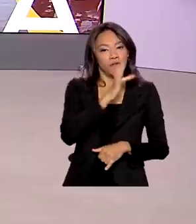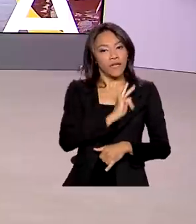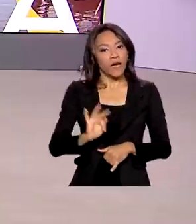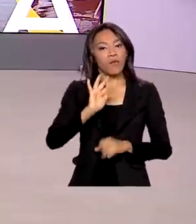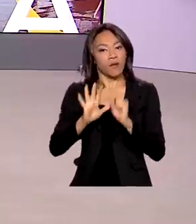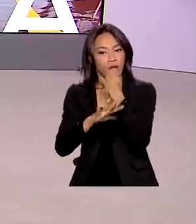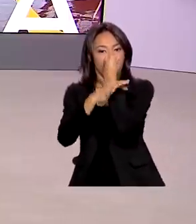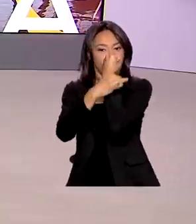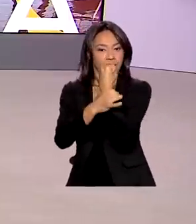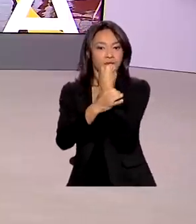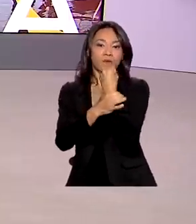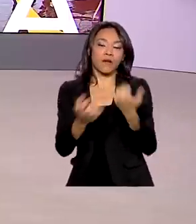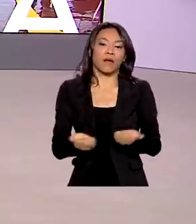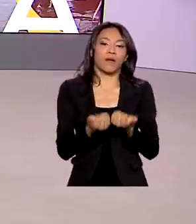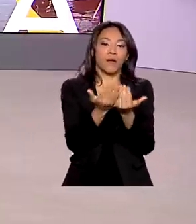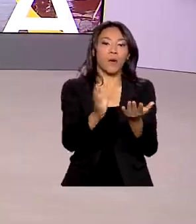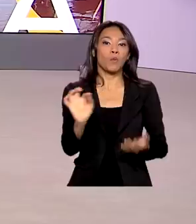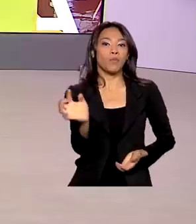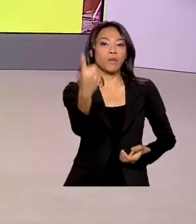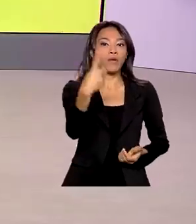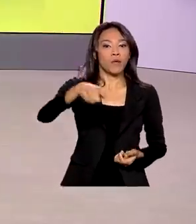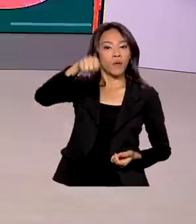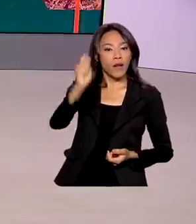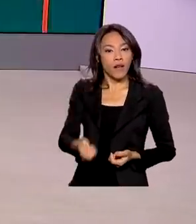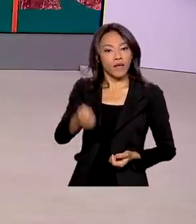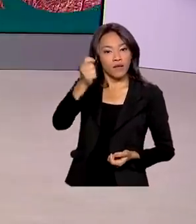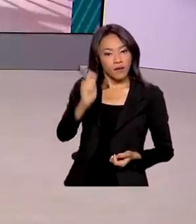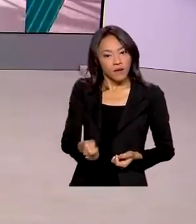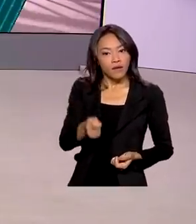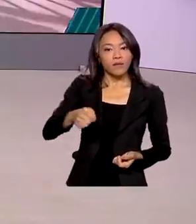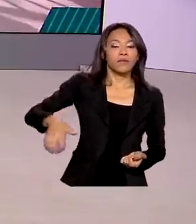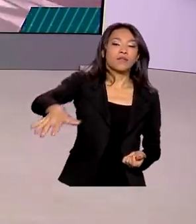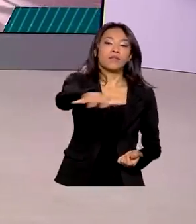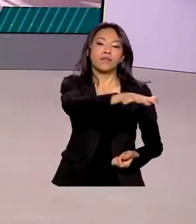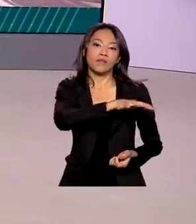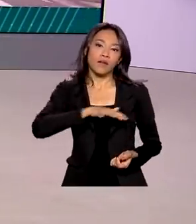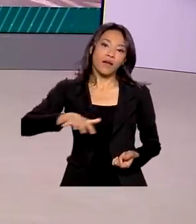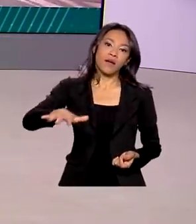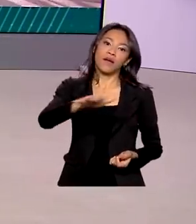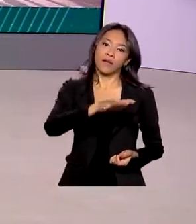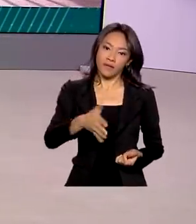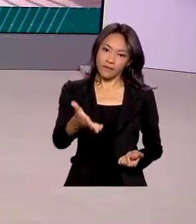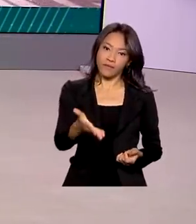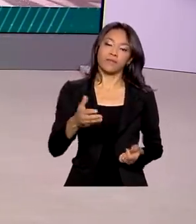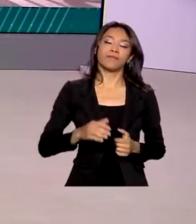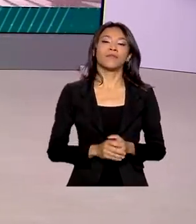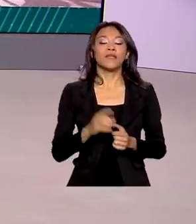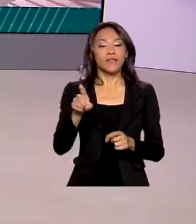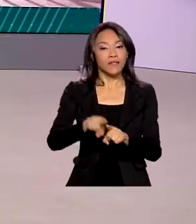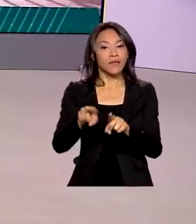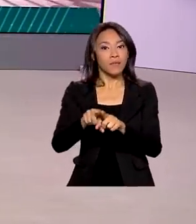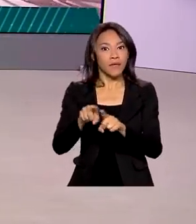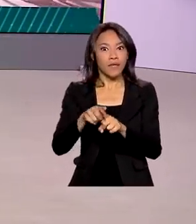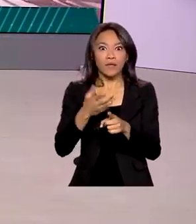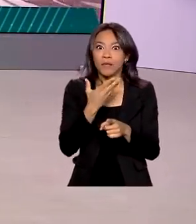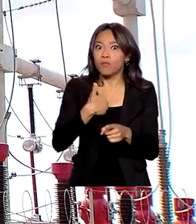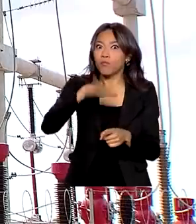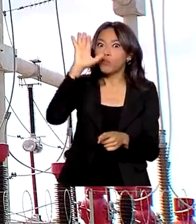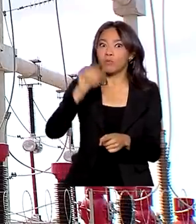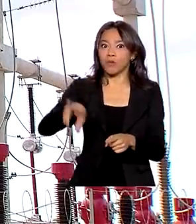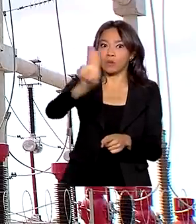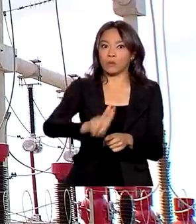Foi realizado o primeiro leilão de reservas e potência para os períodos de queda na produção e aumento da demanda.